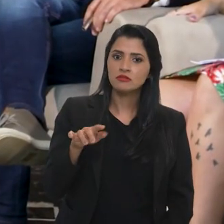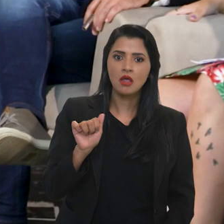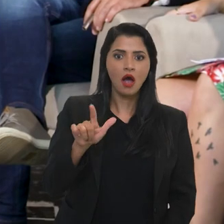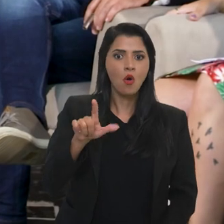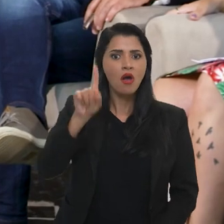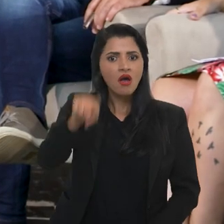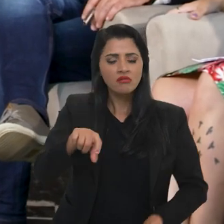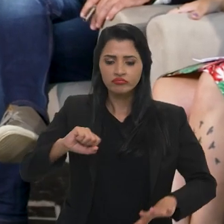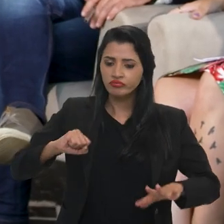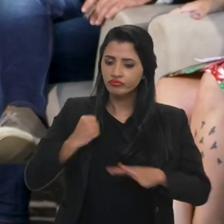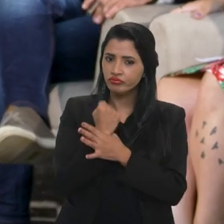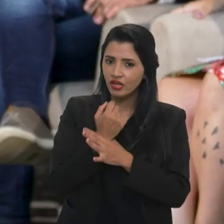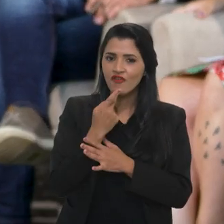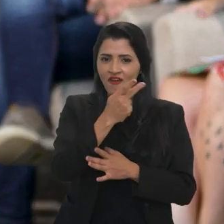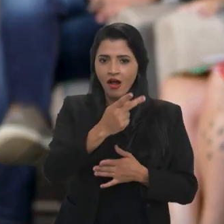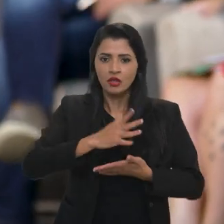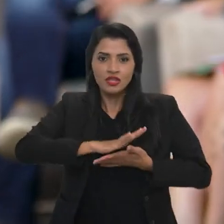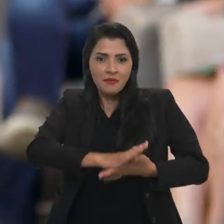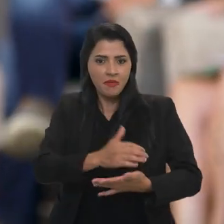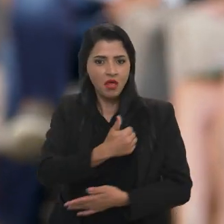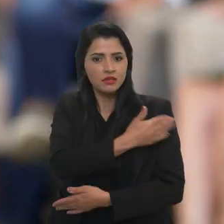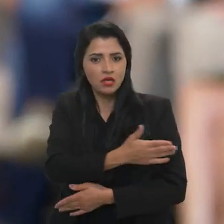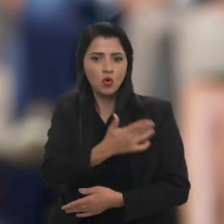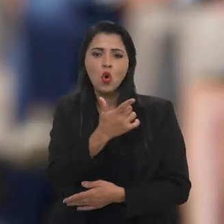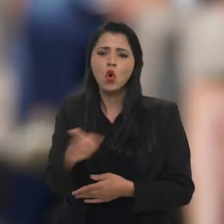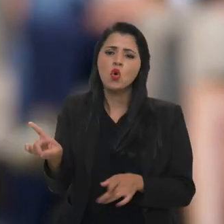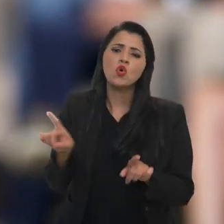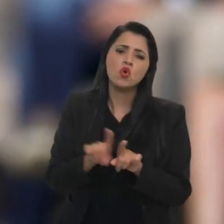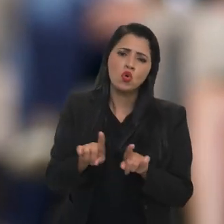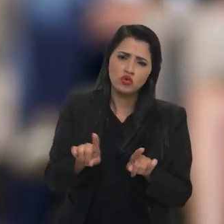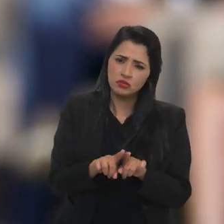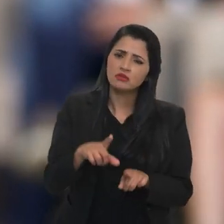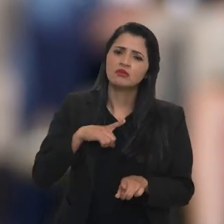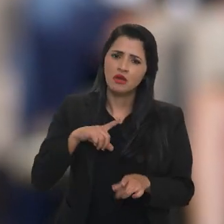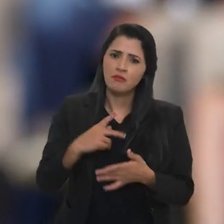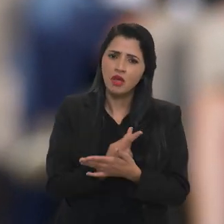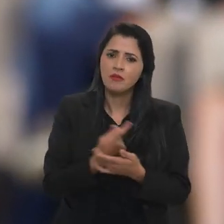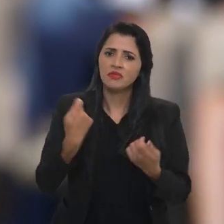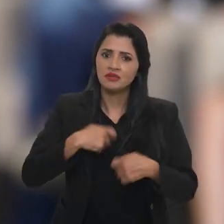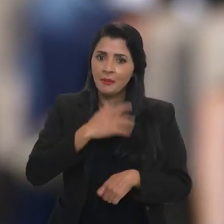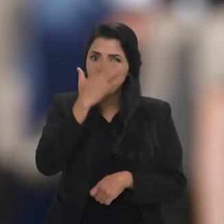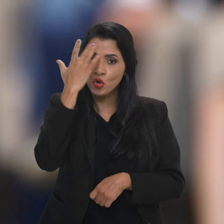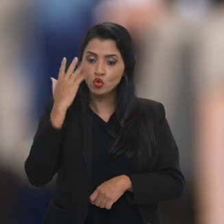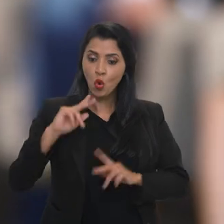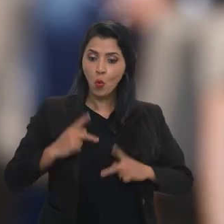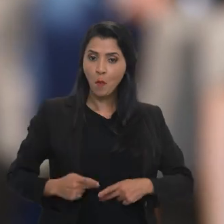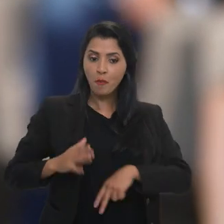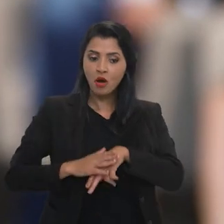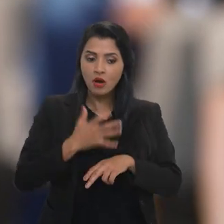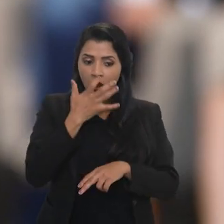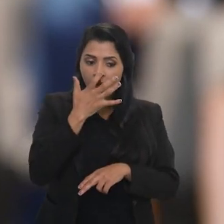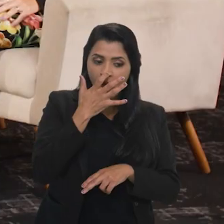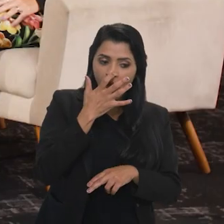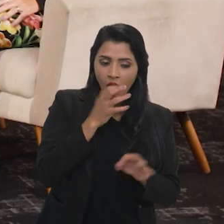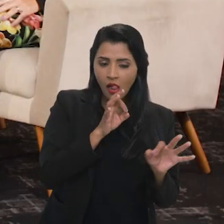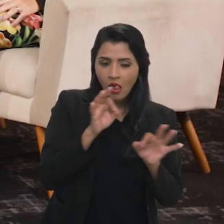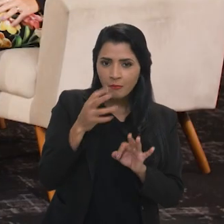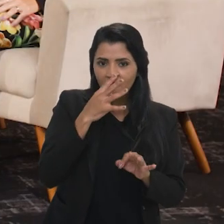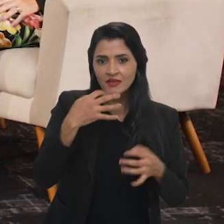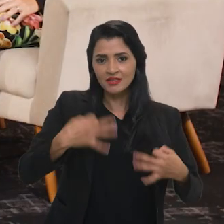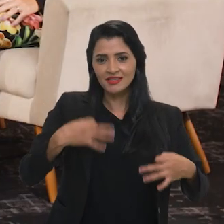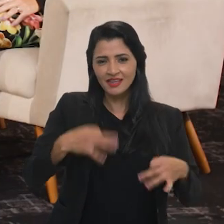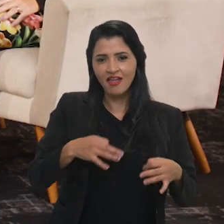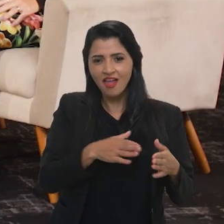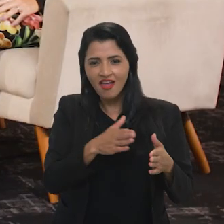garantidos, a gente está falando de discriminação, mas tem outros aí que envolvem eventualmente supervisão humana também, a revisão, entre